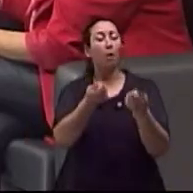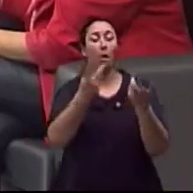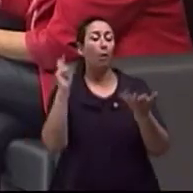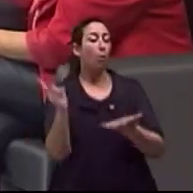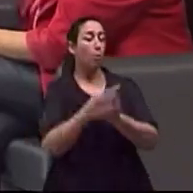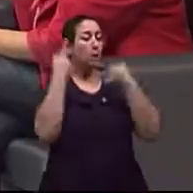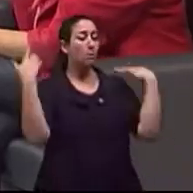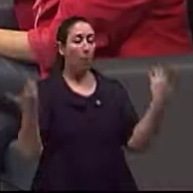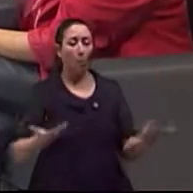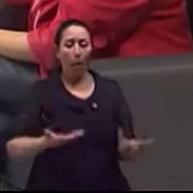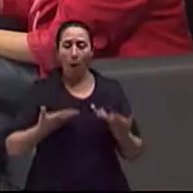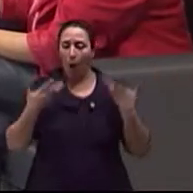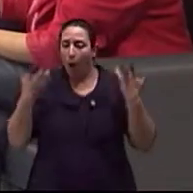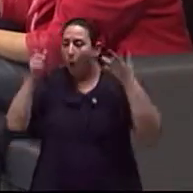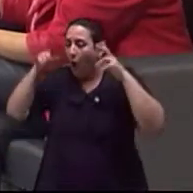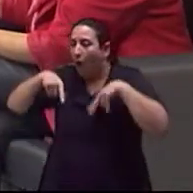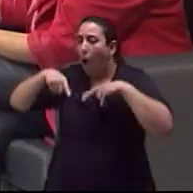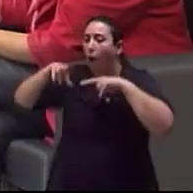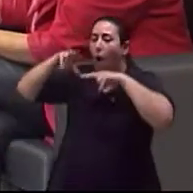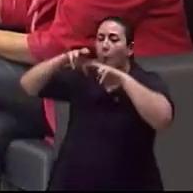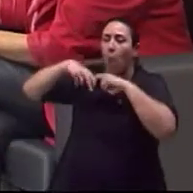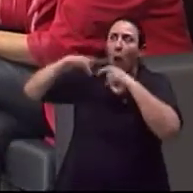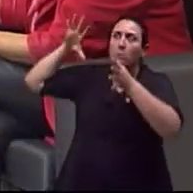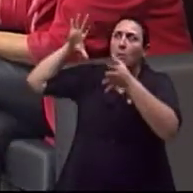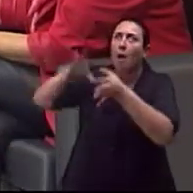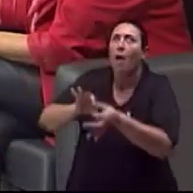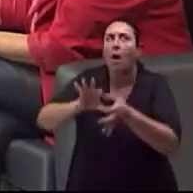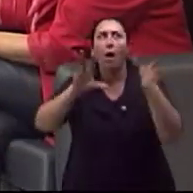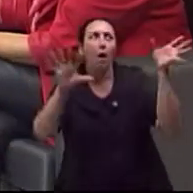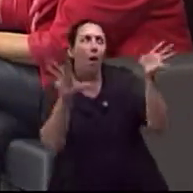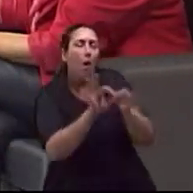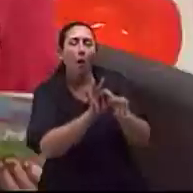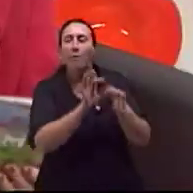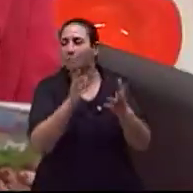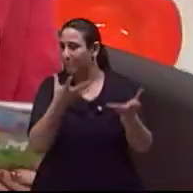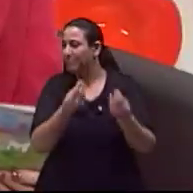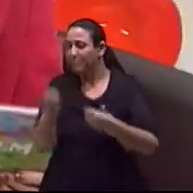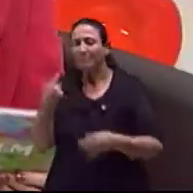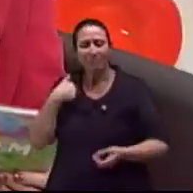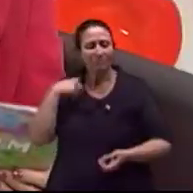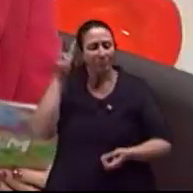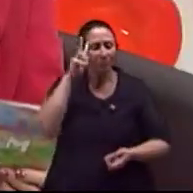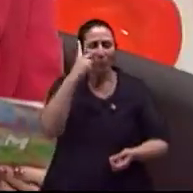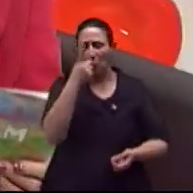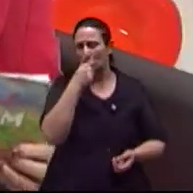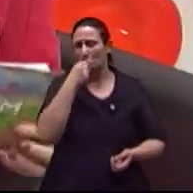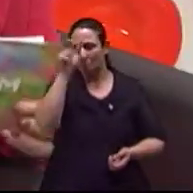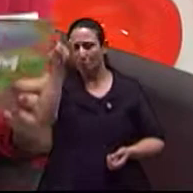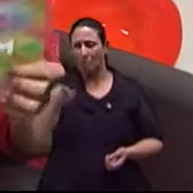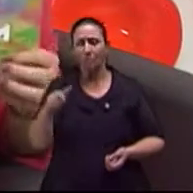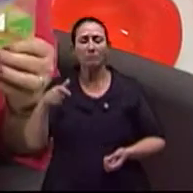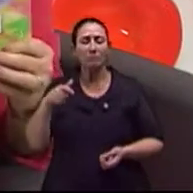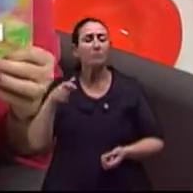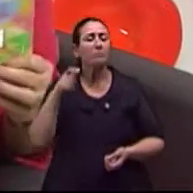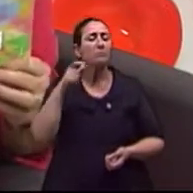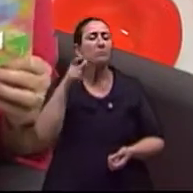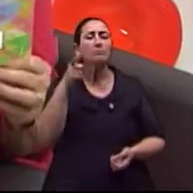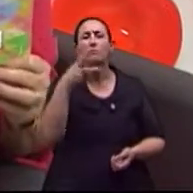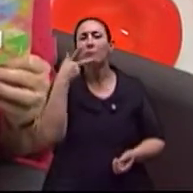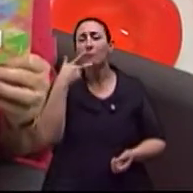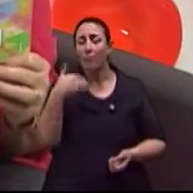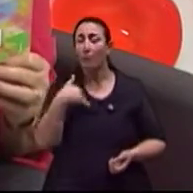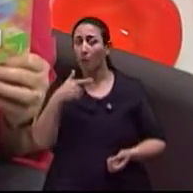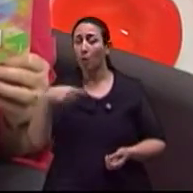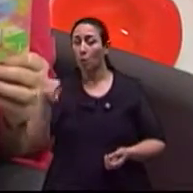mudar esse destino que dizem Tem gente, eu tinha um senhor que dizia assim sempre A gente traz a carta